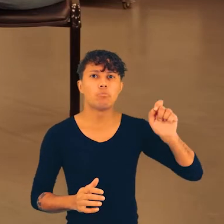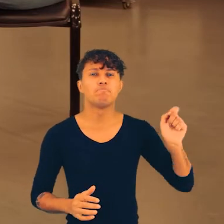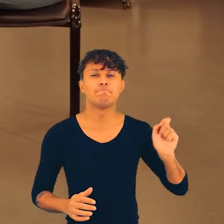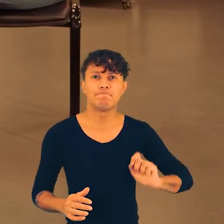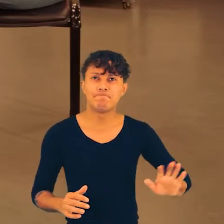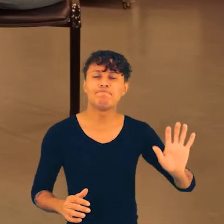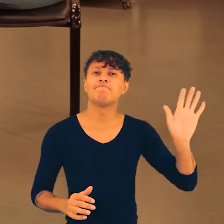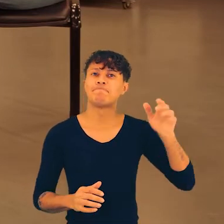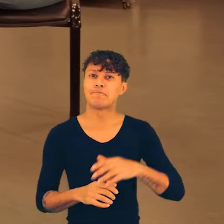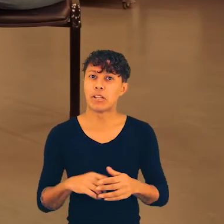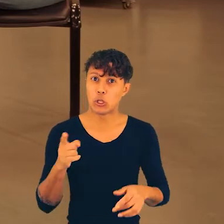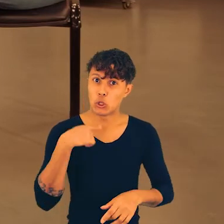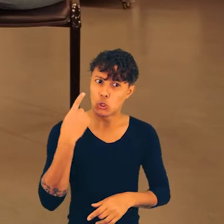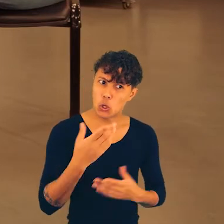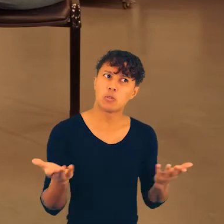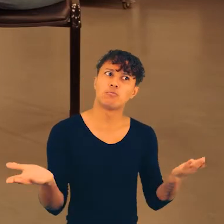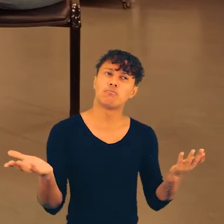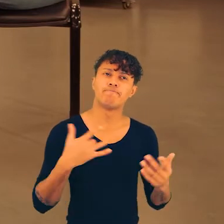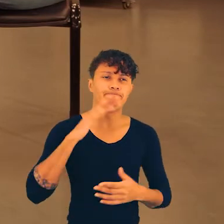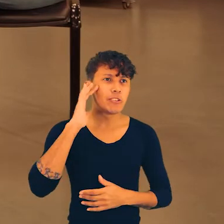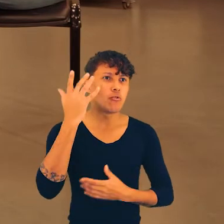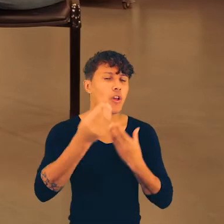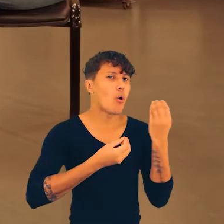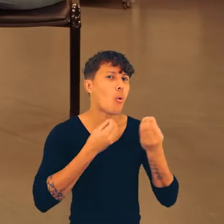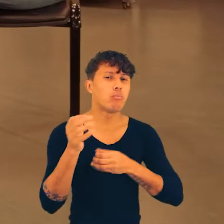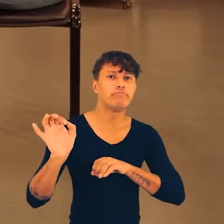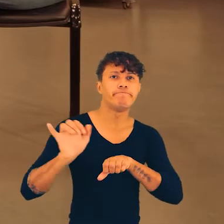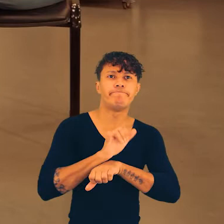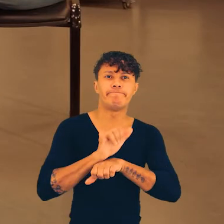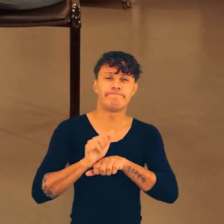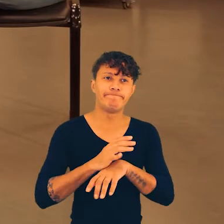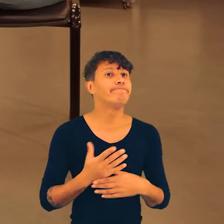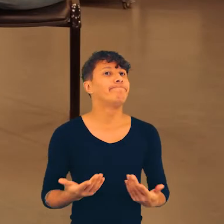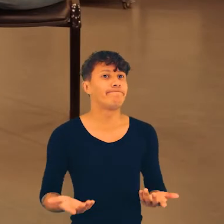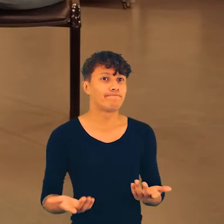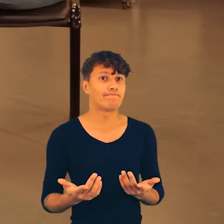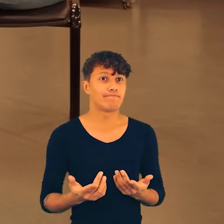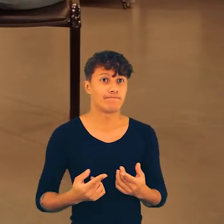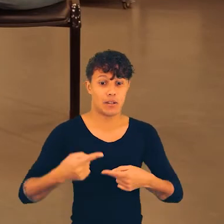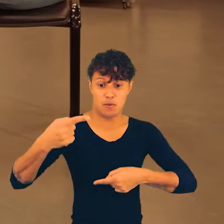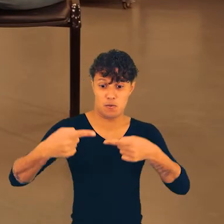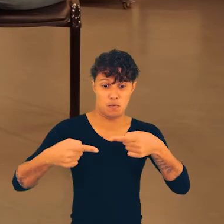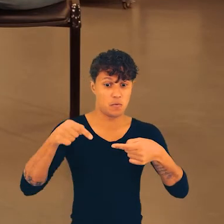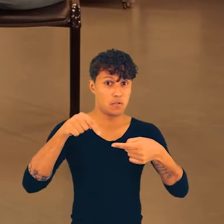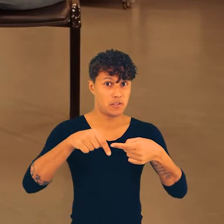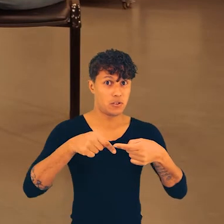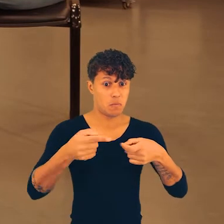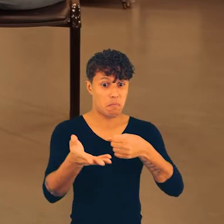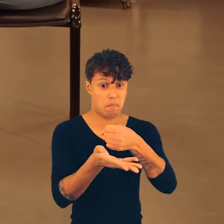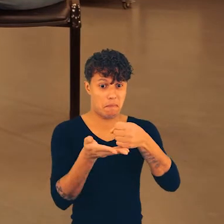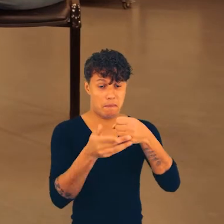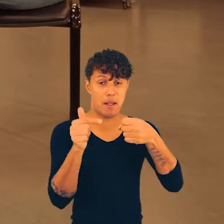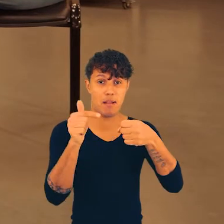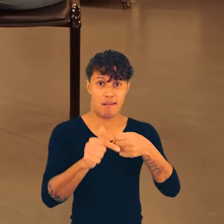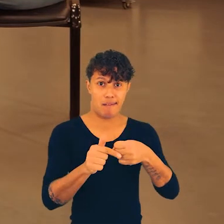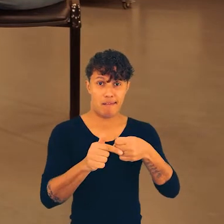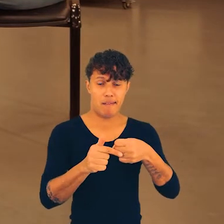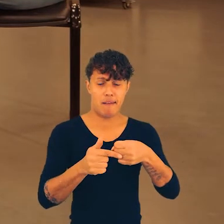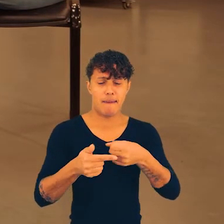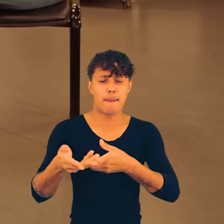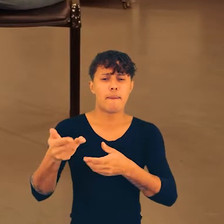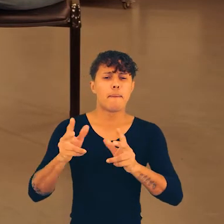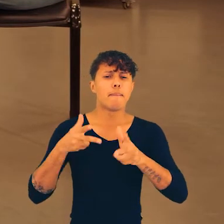Olha, o preço do óleo está muito caro, né? Nós precisamos nos organizar para poder mudar isso. A pauta política